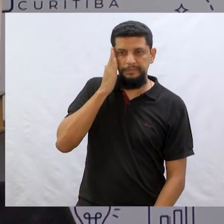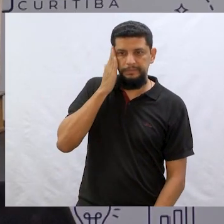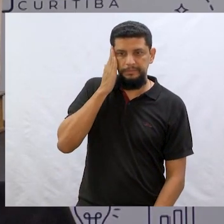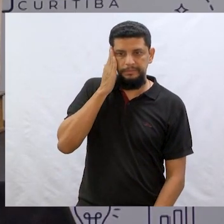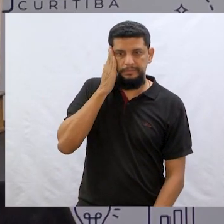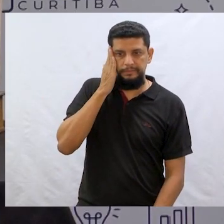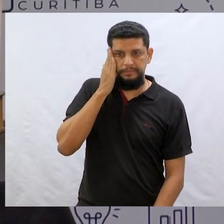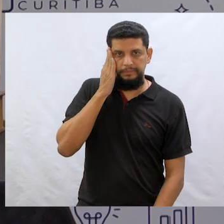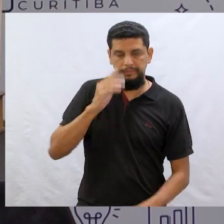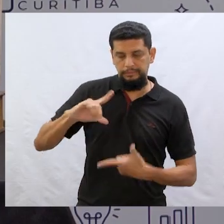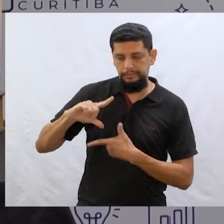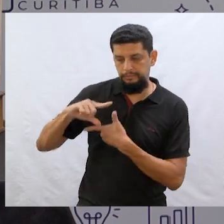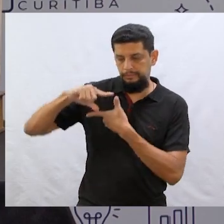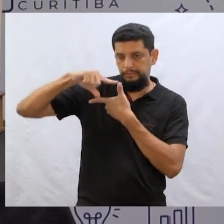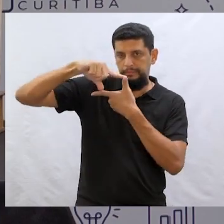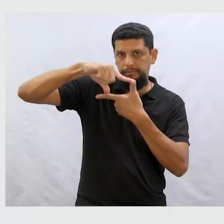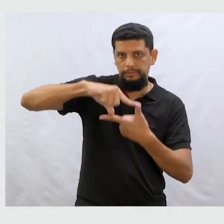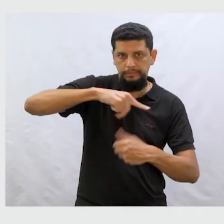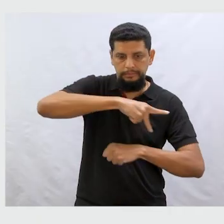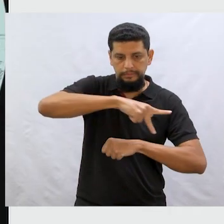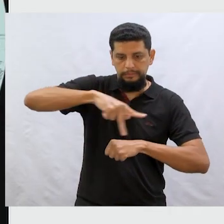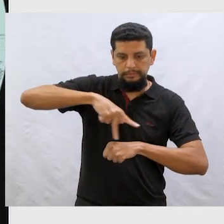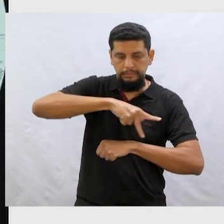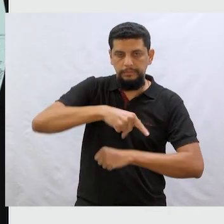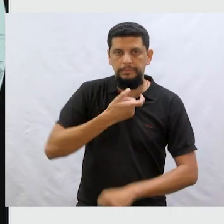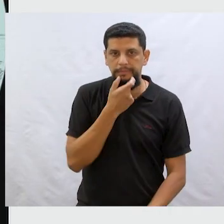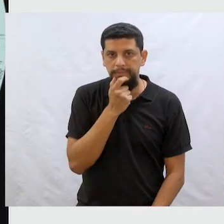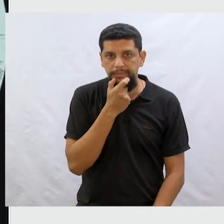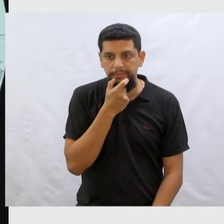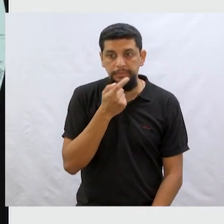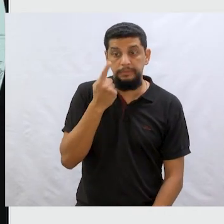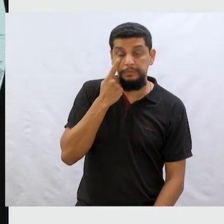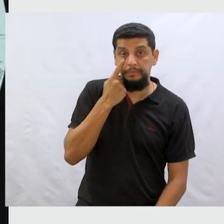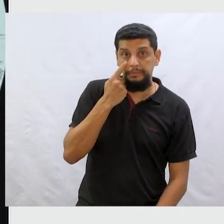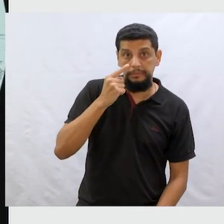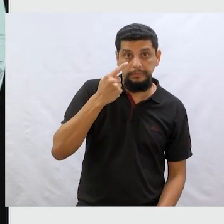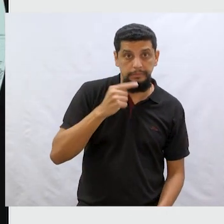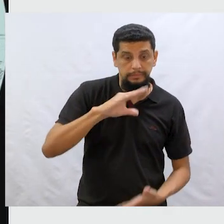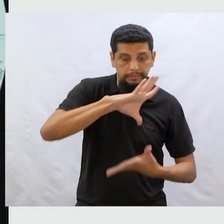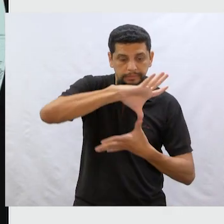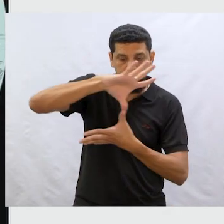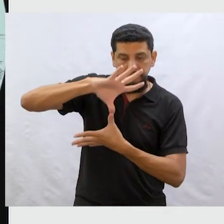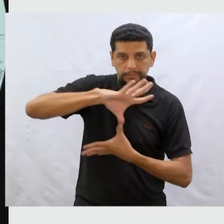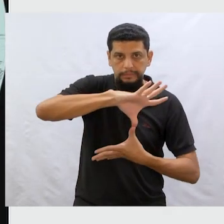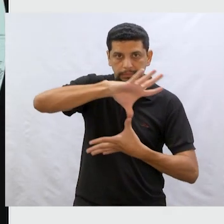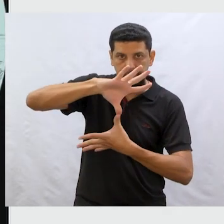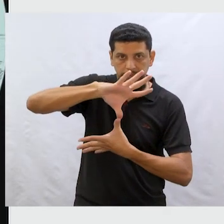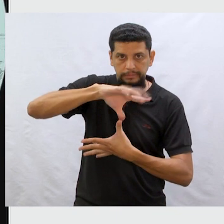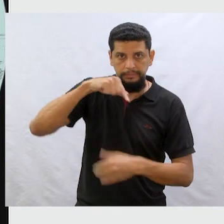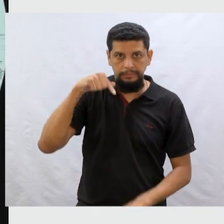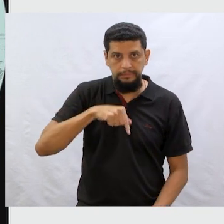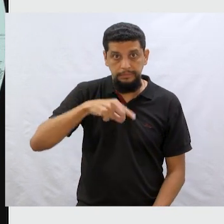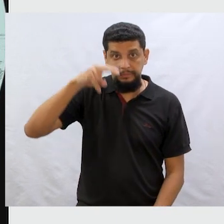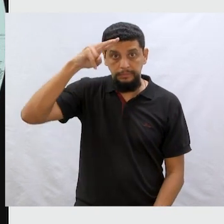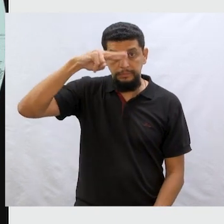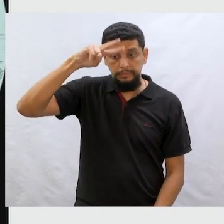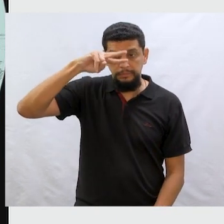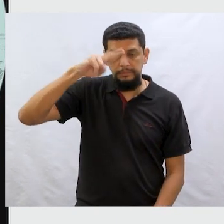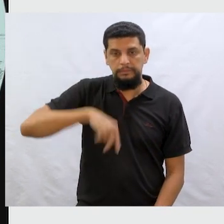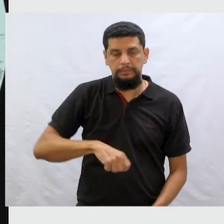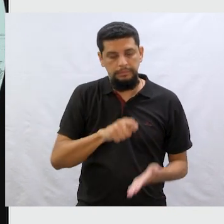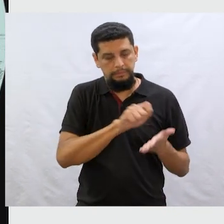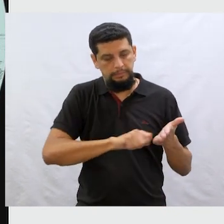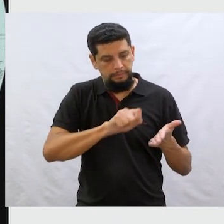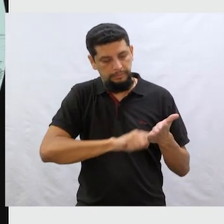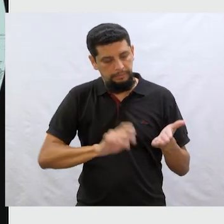Ela é da tradição inglesa. Isso mesmo. Ou seja, olhem lá no mapa. Só pra gente se localizar. Ela é uma história